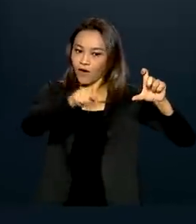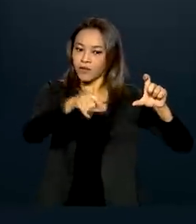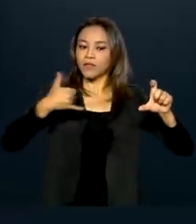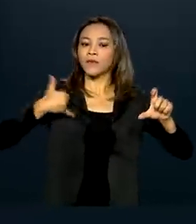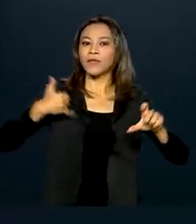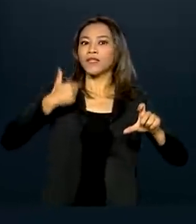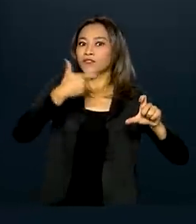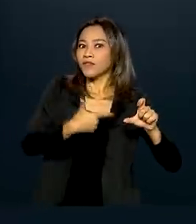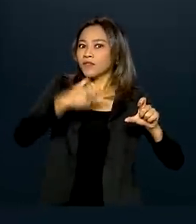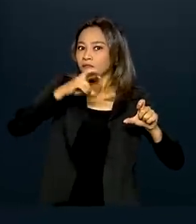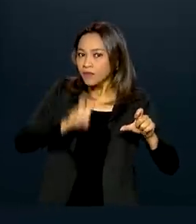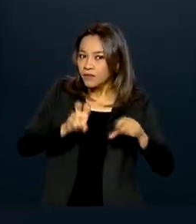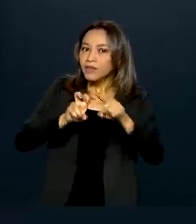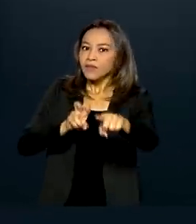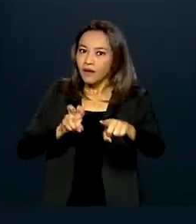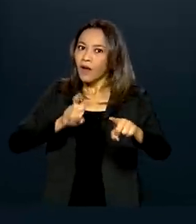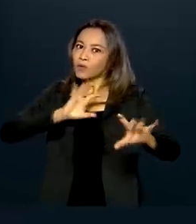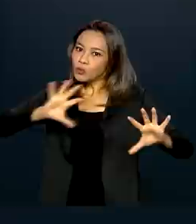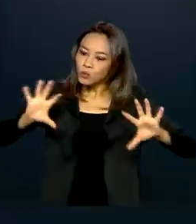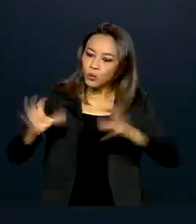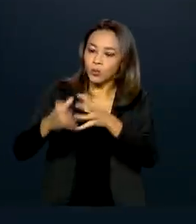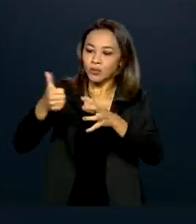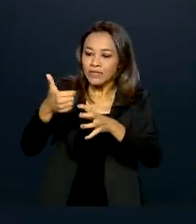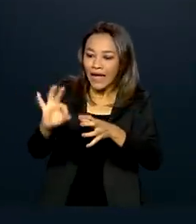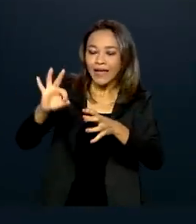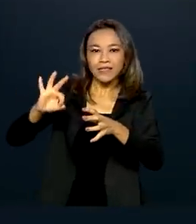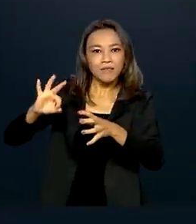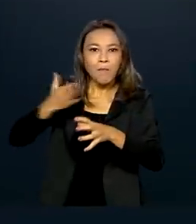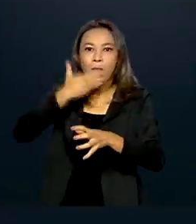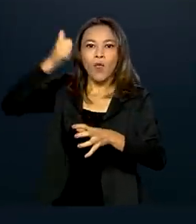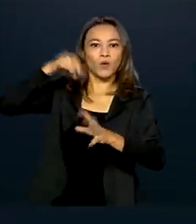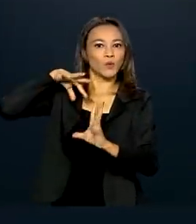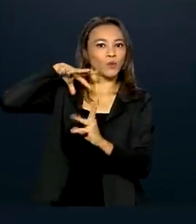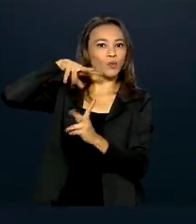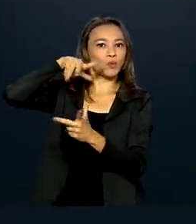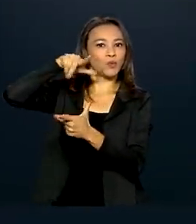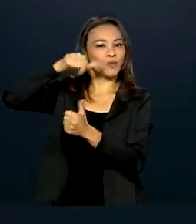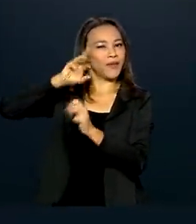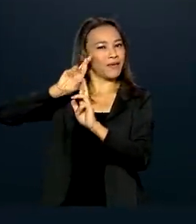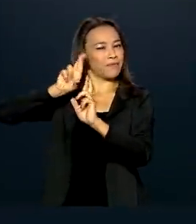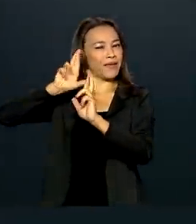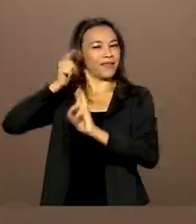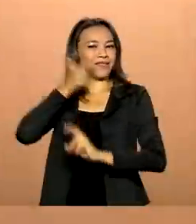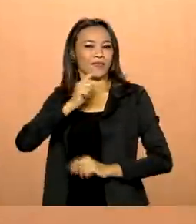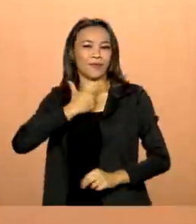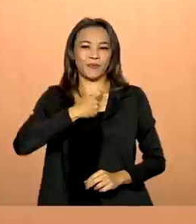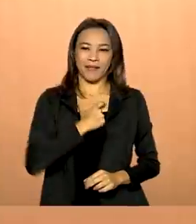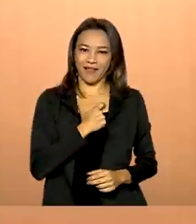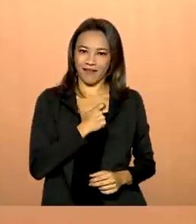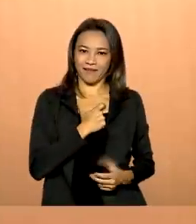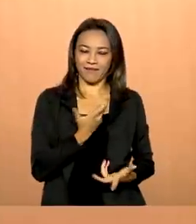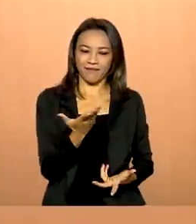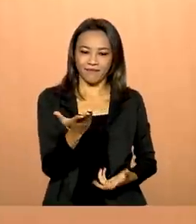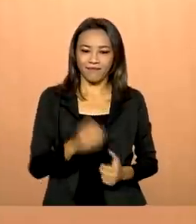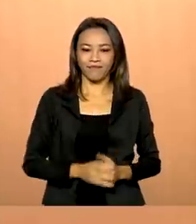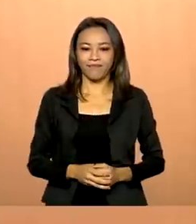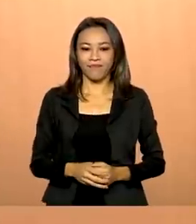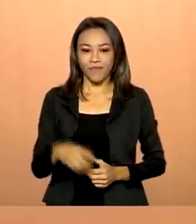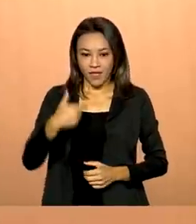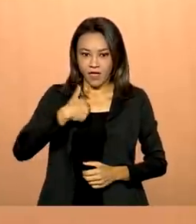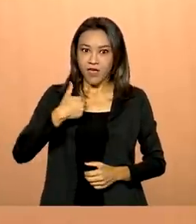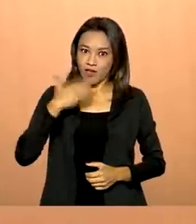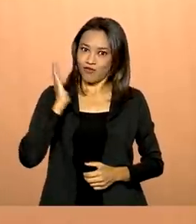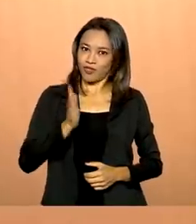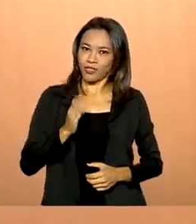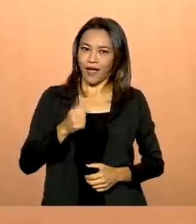25 anos, está entre os 10 melhores do mundo e é uma das esperanças de medalha. E agora eu já estou no